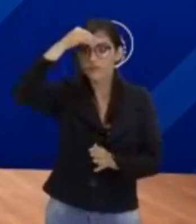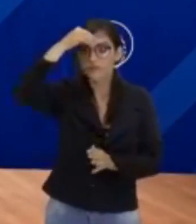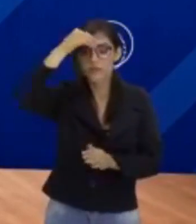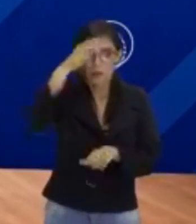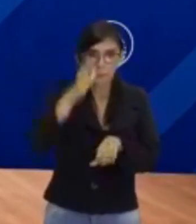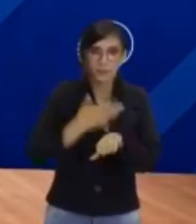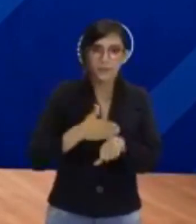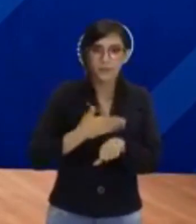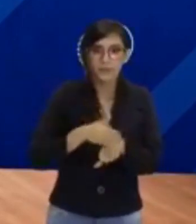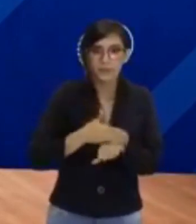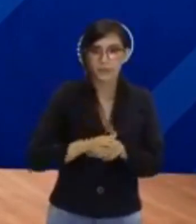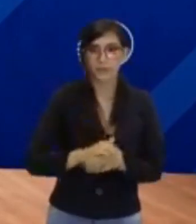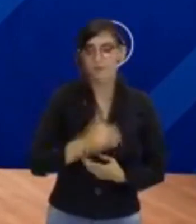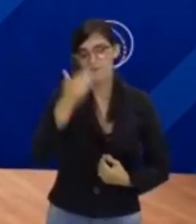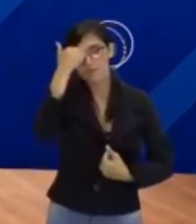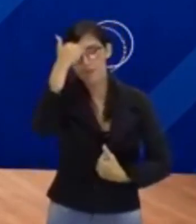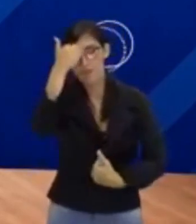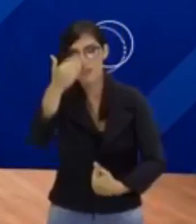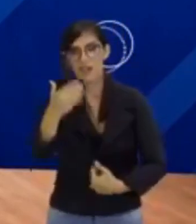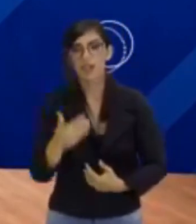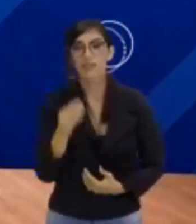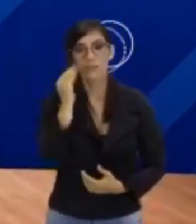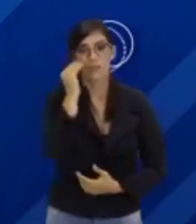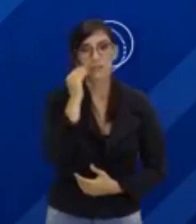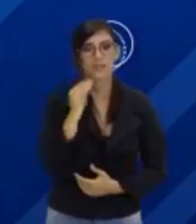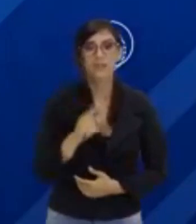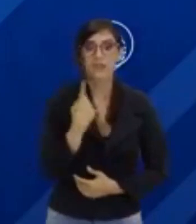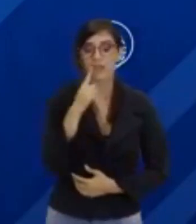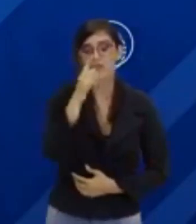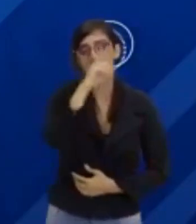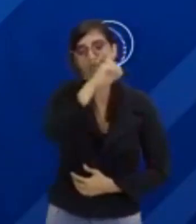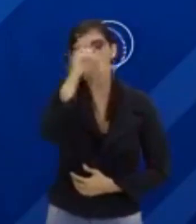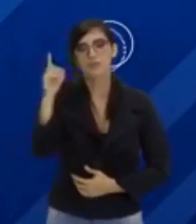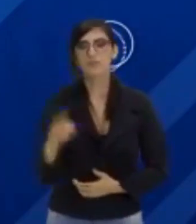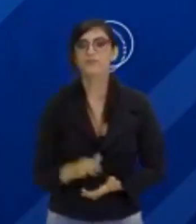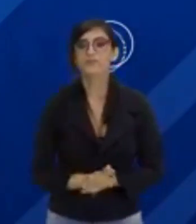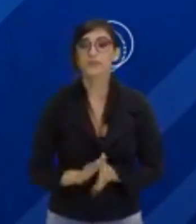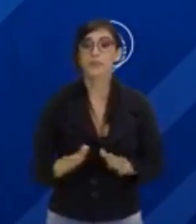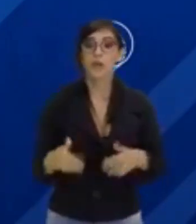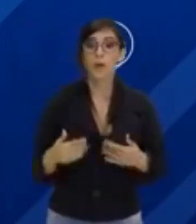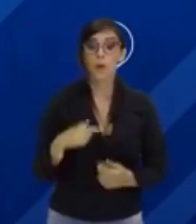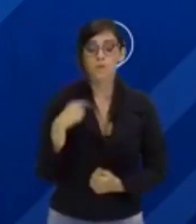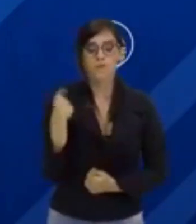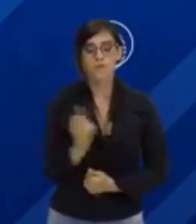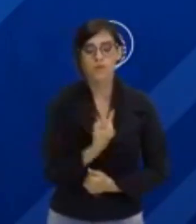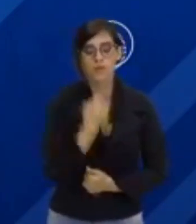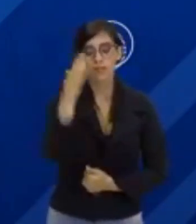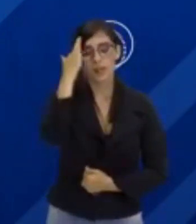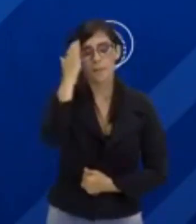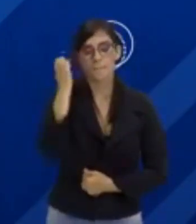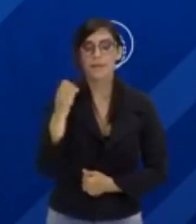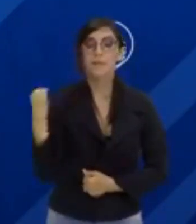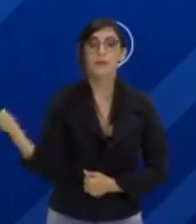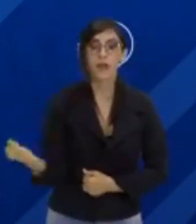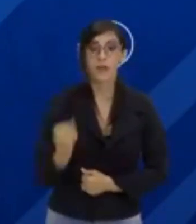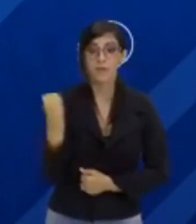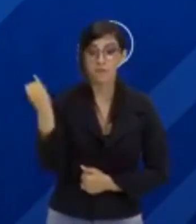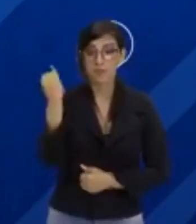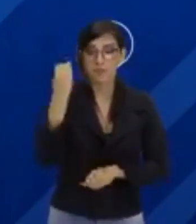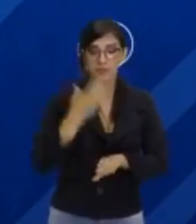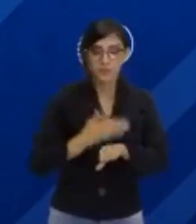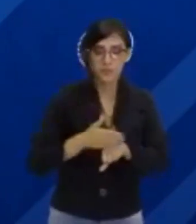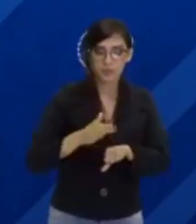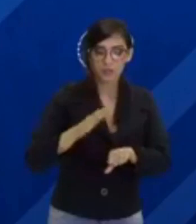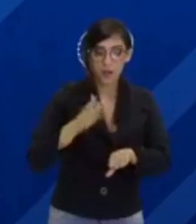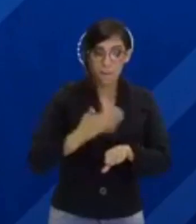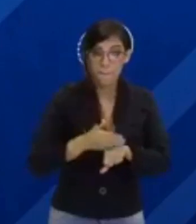prática, tá, pessoal? Muito obrigado pela atenção e até outro dia. Gente, nós sabemos da importância de exercitar para fixarmos